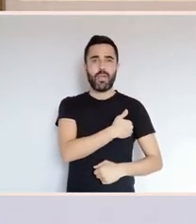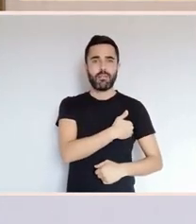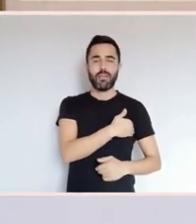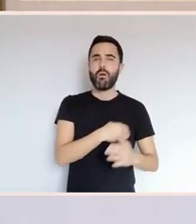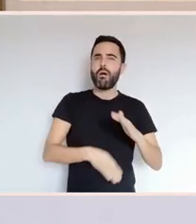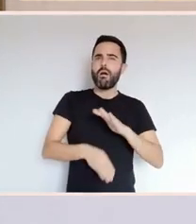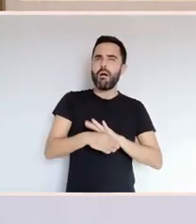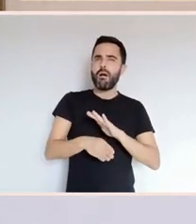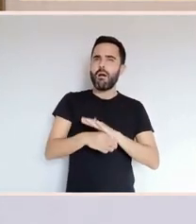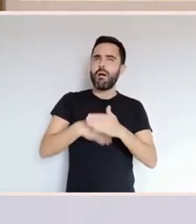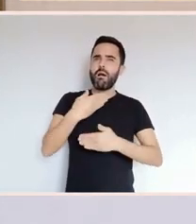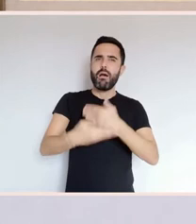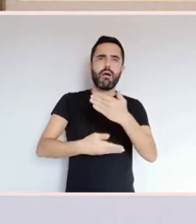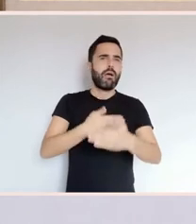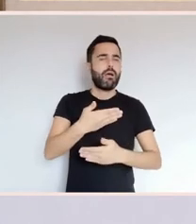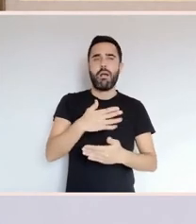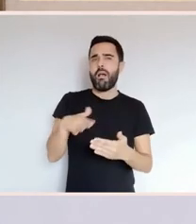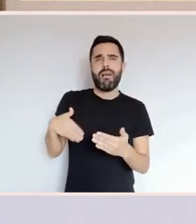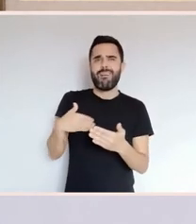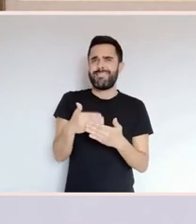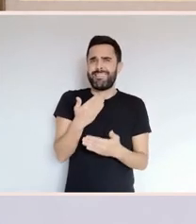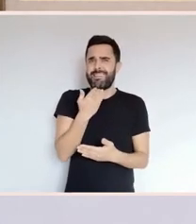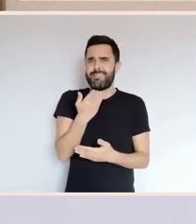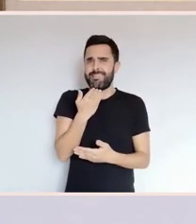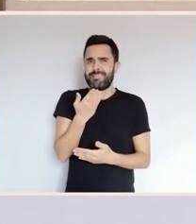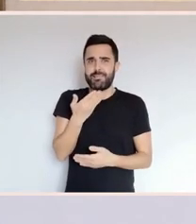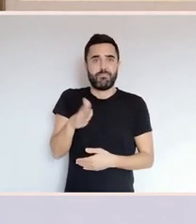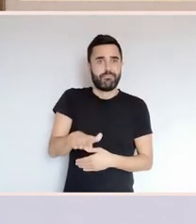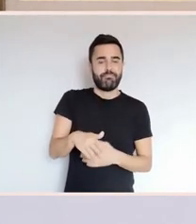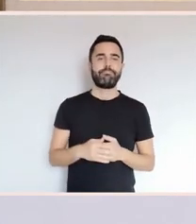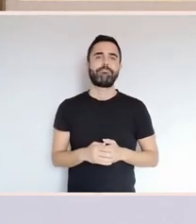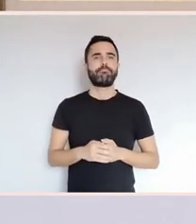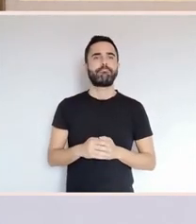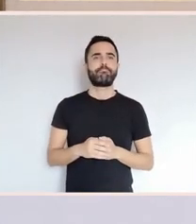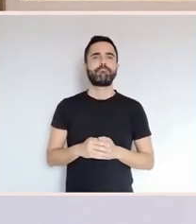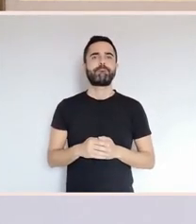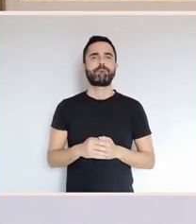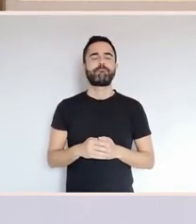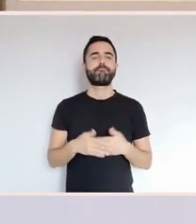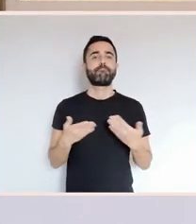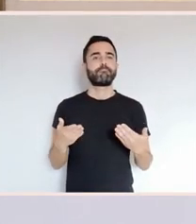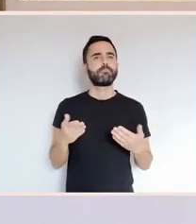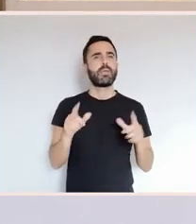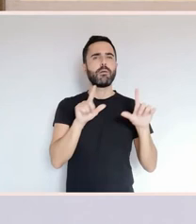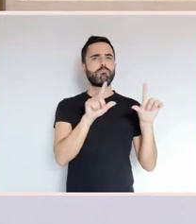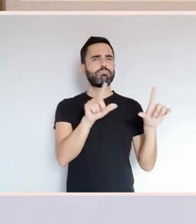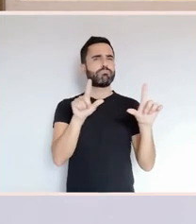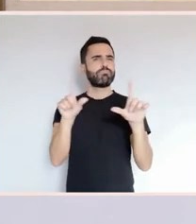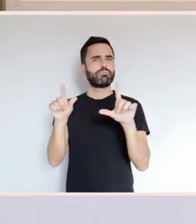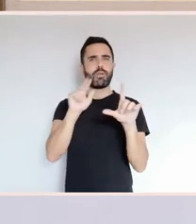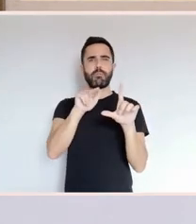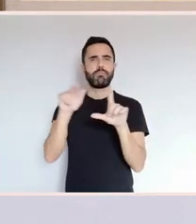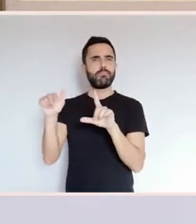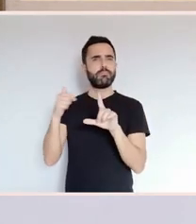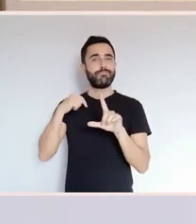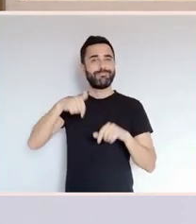e continuou esa actividade artística até prácticamente o momento do seu falecemento. E como vemos na obra